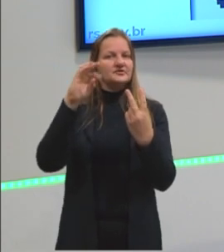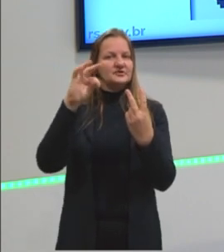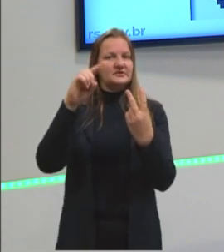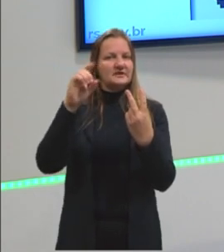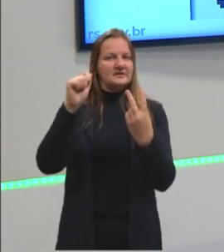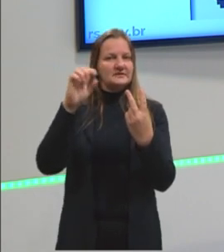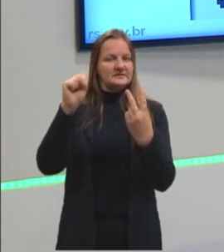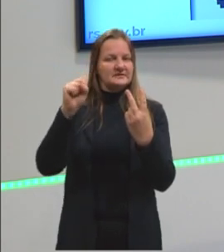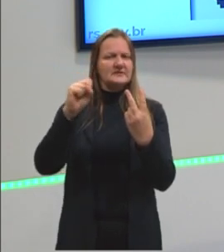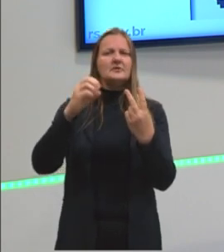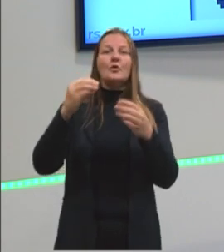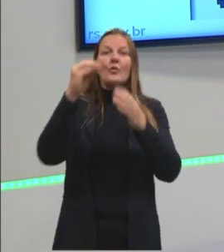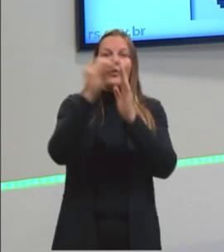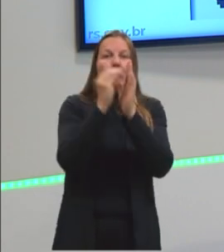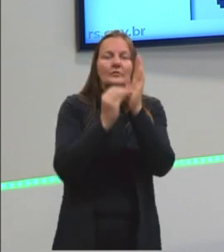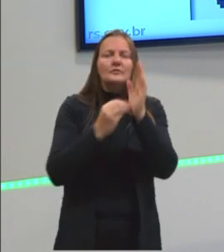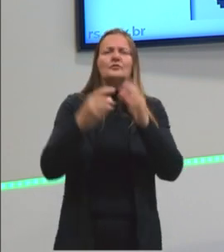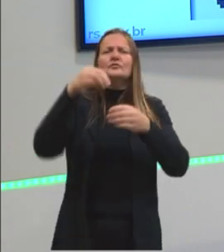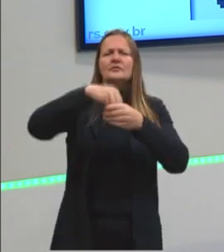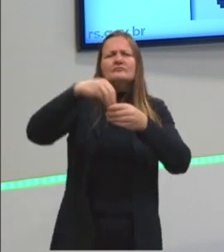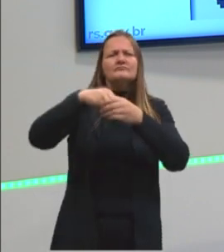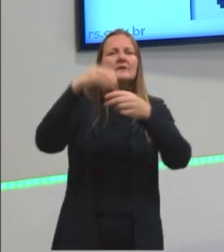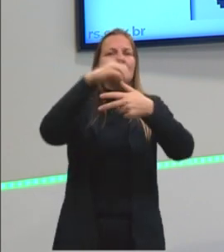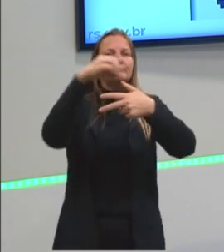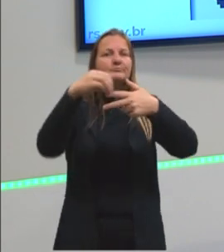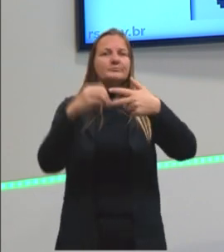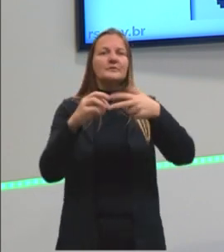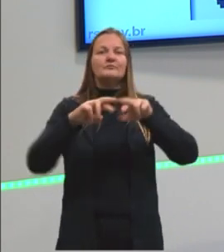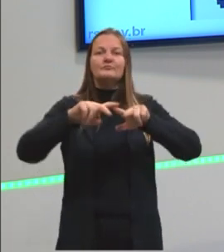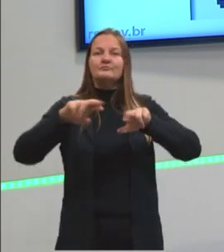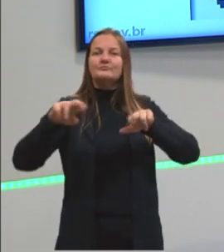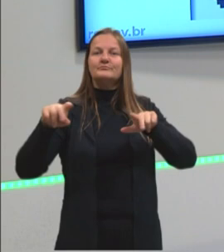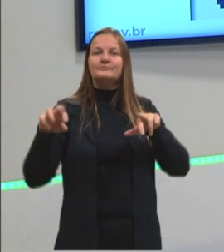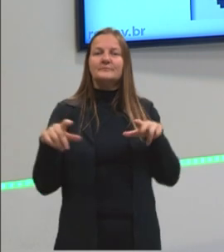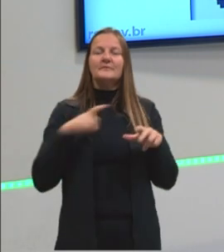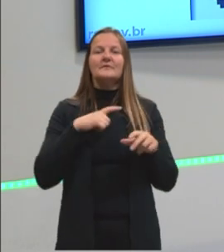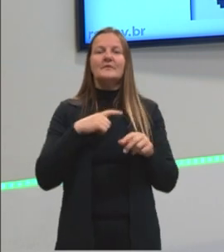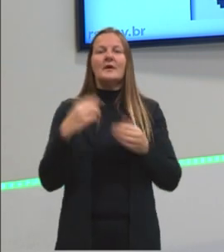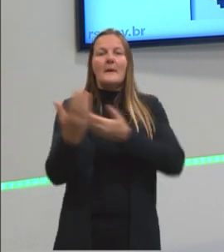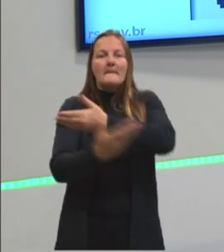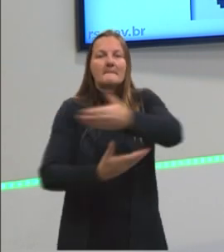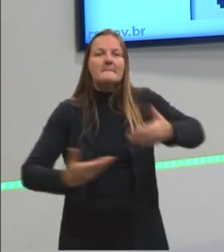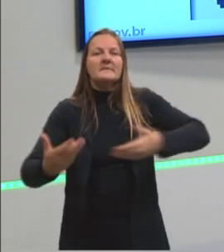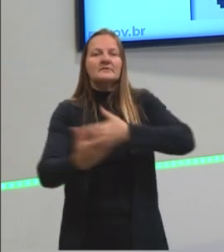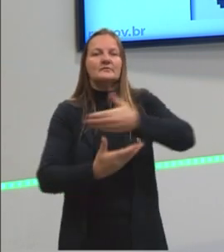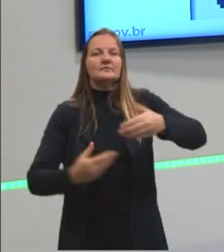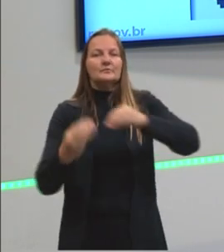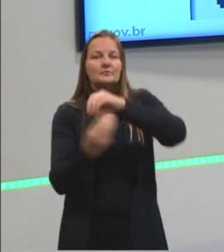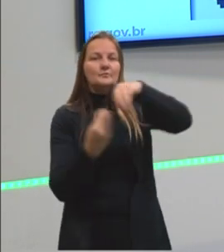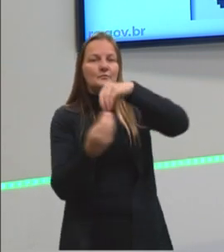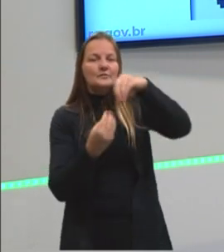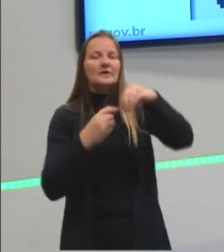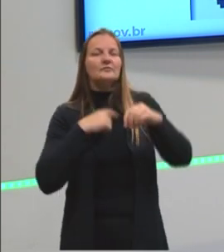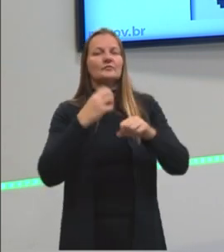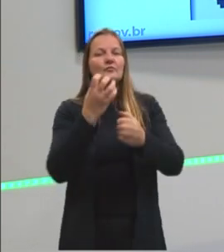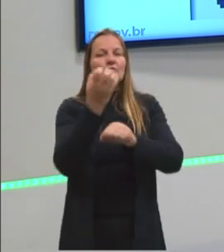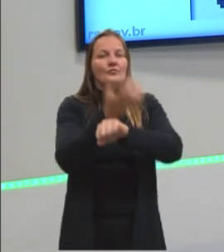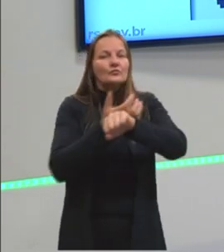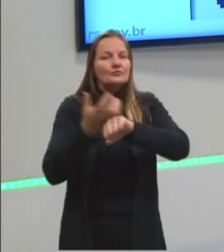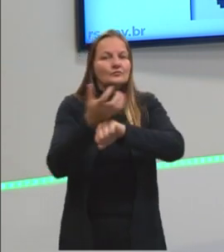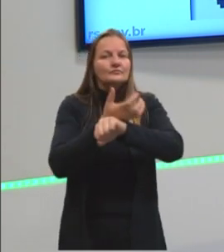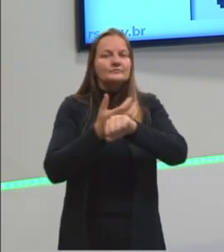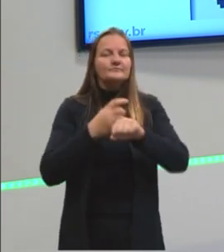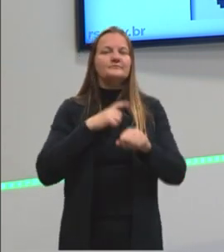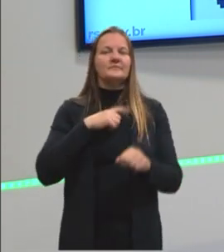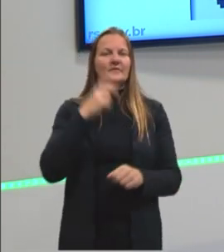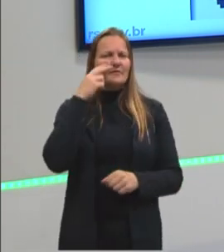entram em diversas questões do Enem, mas mesmo que seja misturada a outros conteúdos, tá? Então, vocês